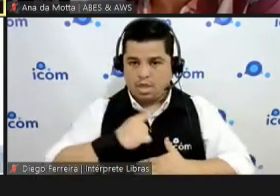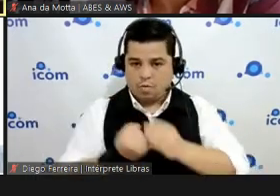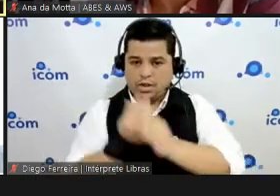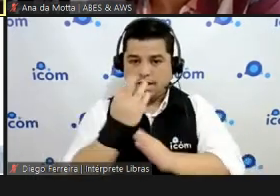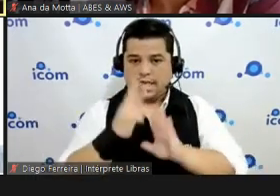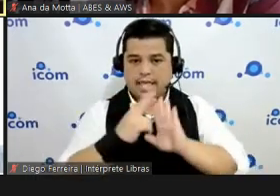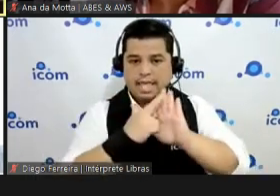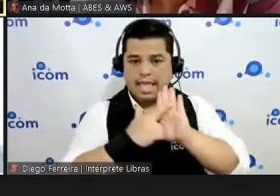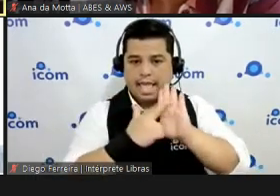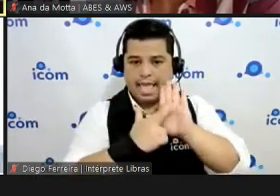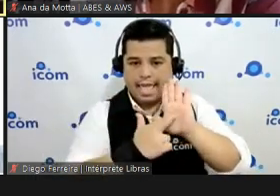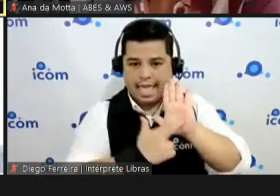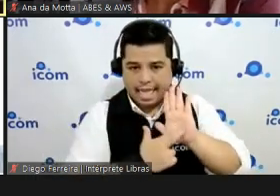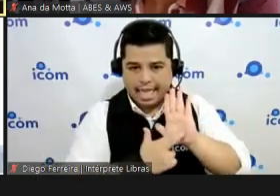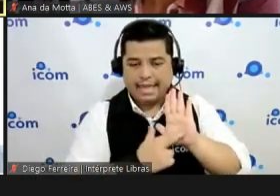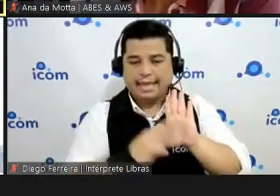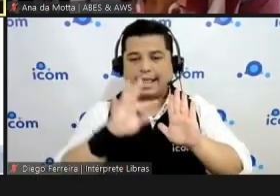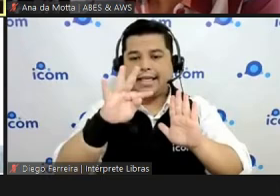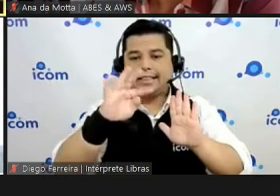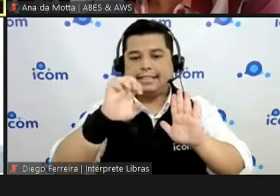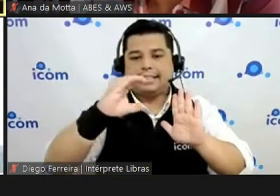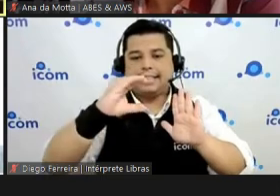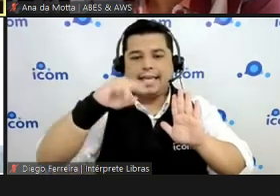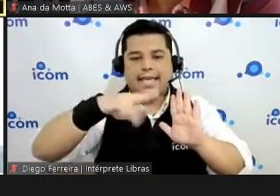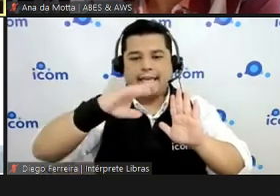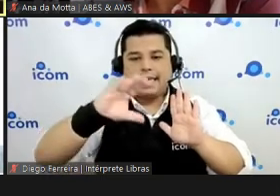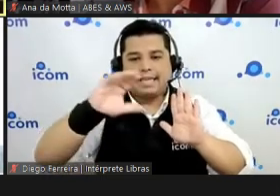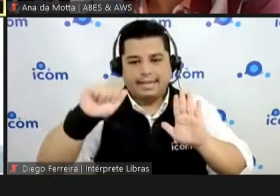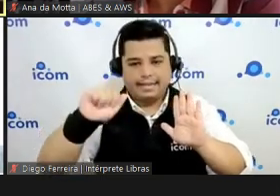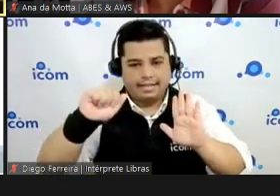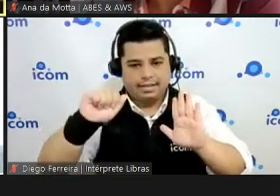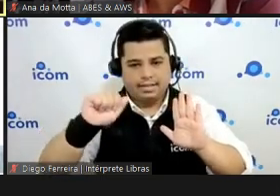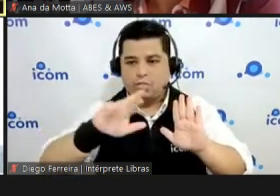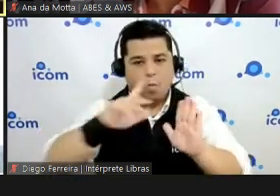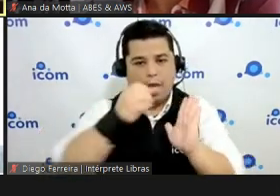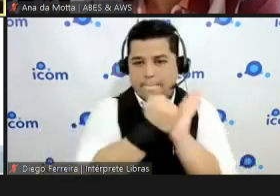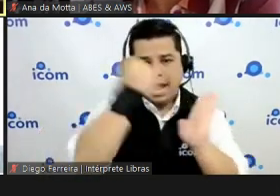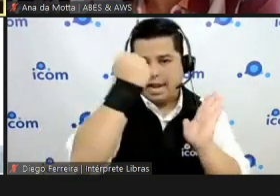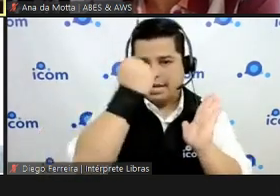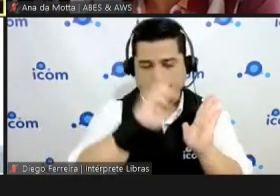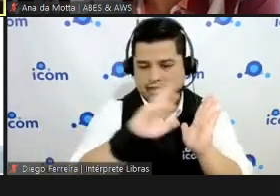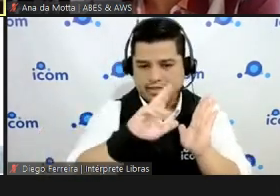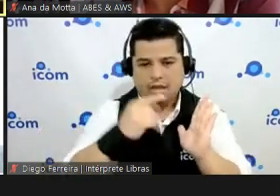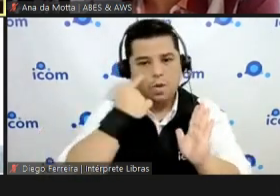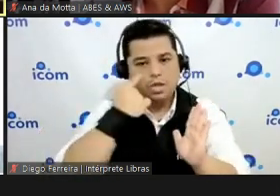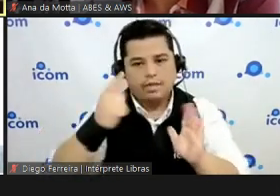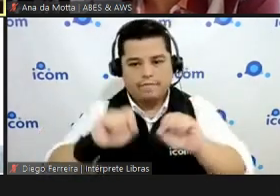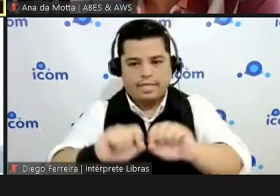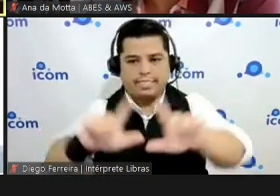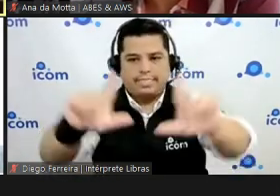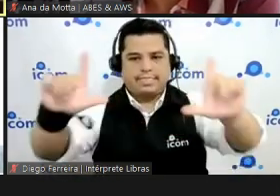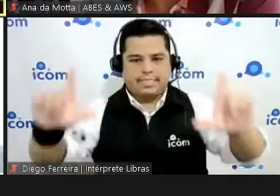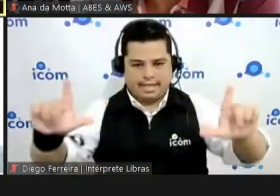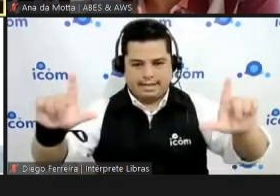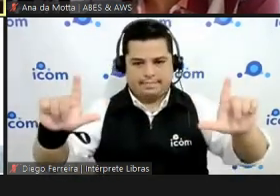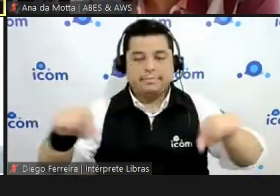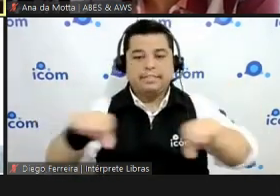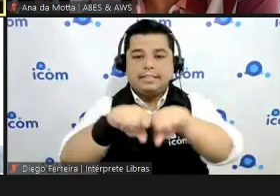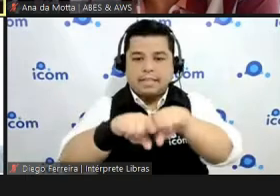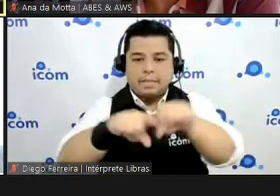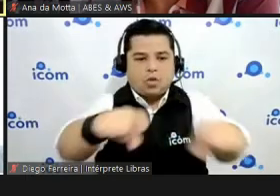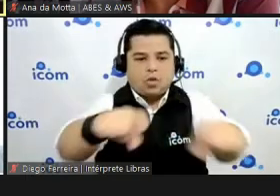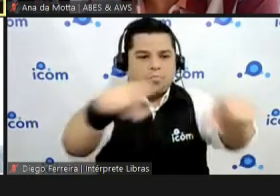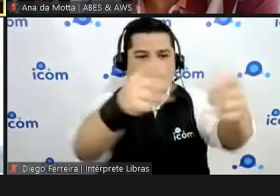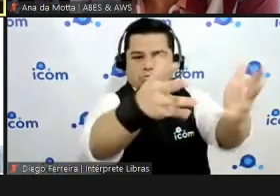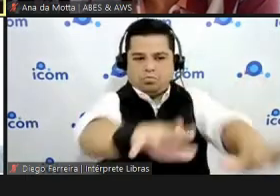quê? Capacidade de armazenamento, velocidade de processamento, tamanho de tela, questão da qualidade da resolução